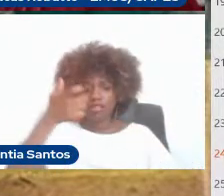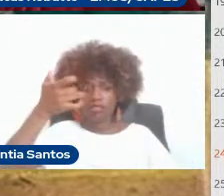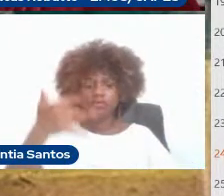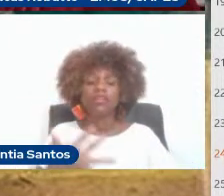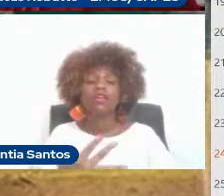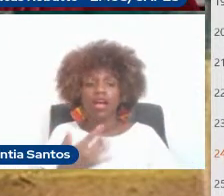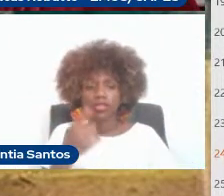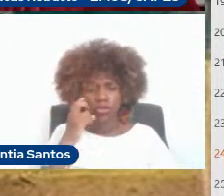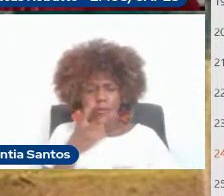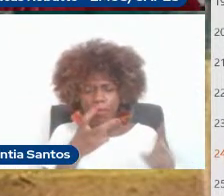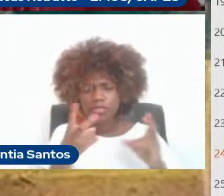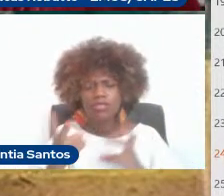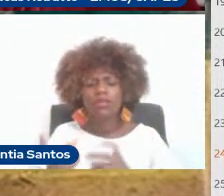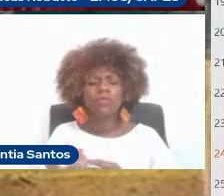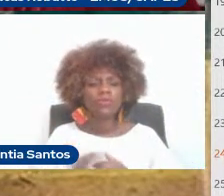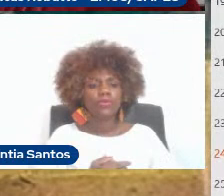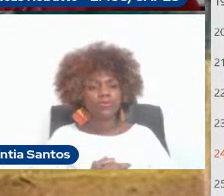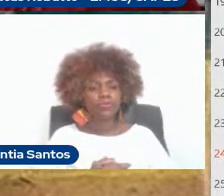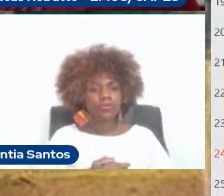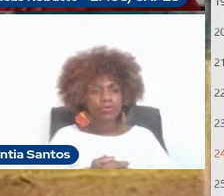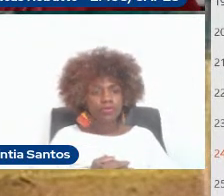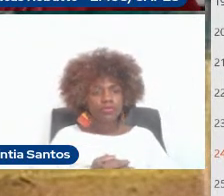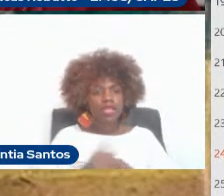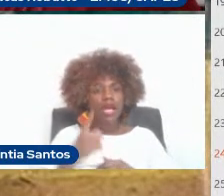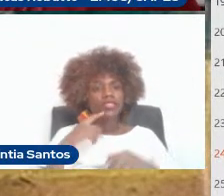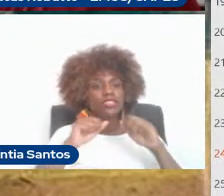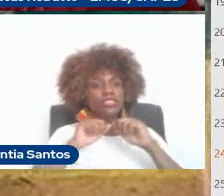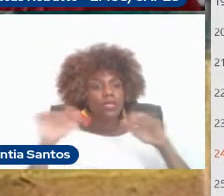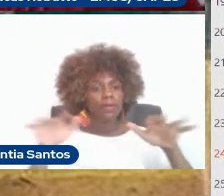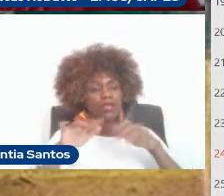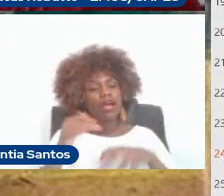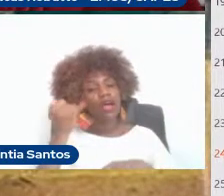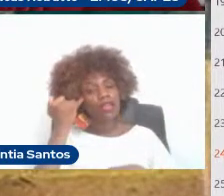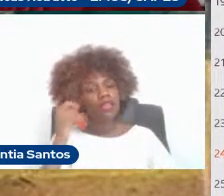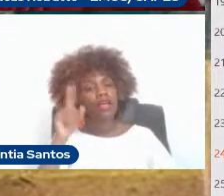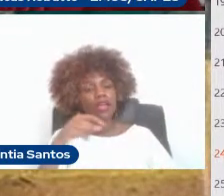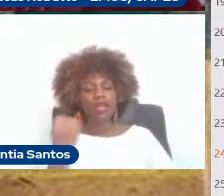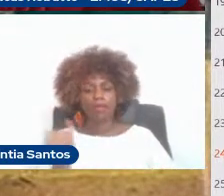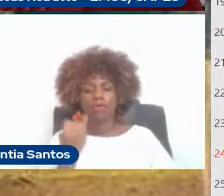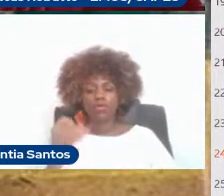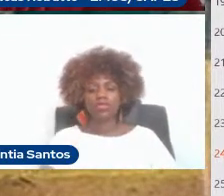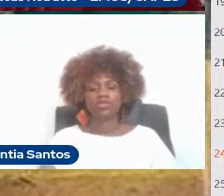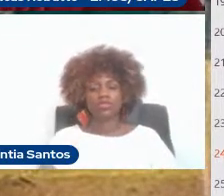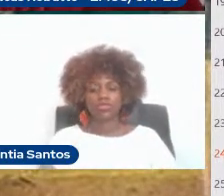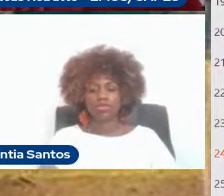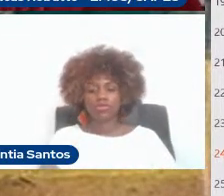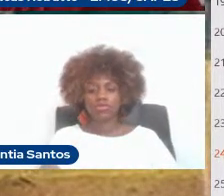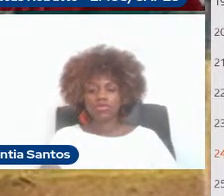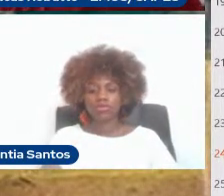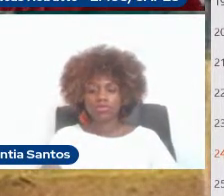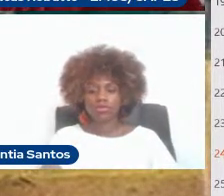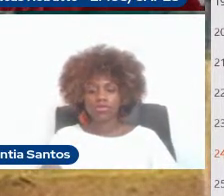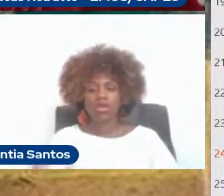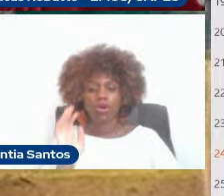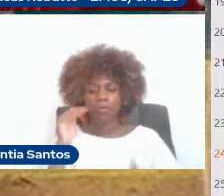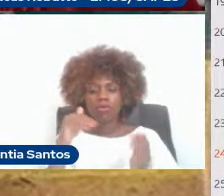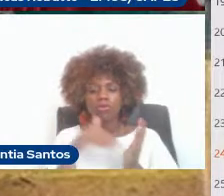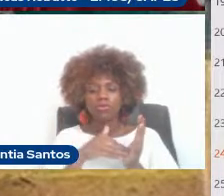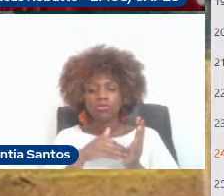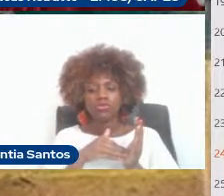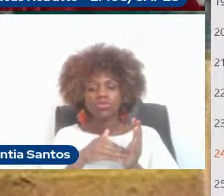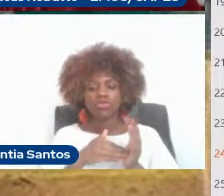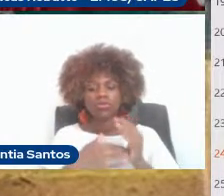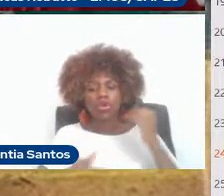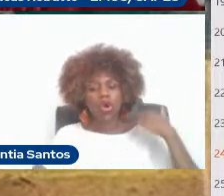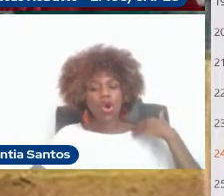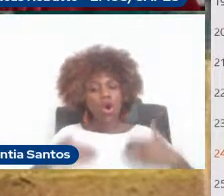e, enfim, a gente está procurando disseminar essa ideia de que é importantíssimo isso. E, por último, a compreensão do equilíbrio postural